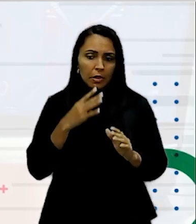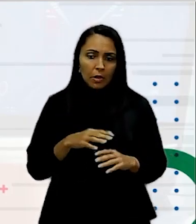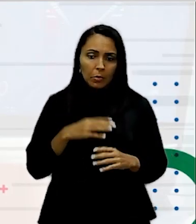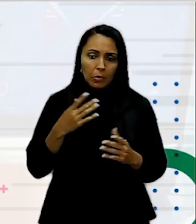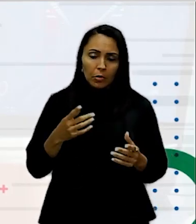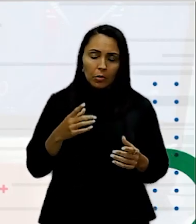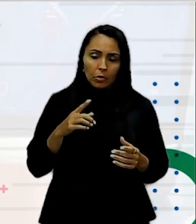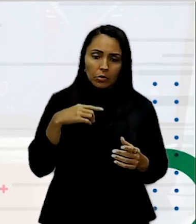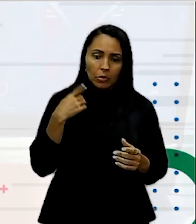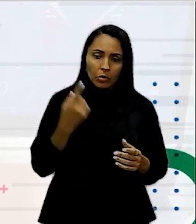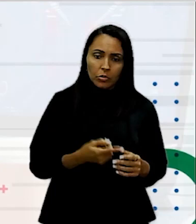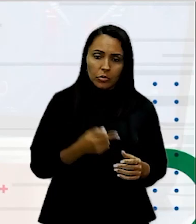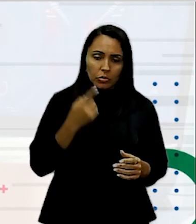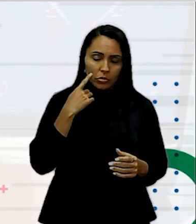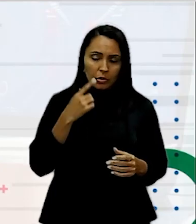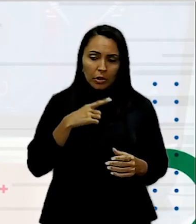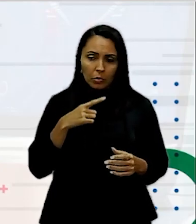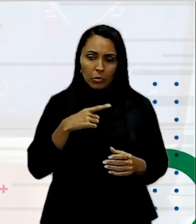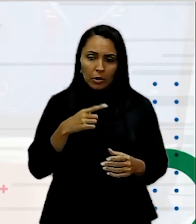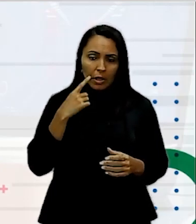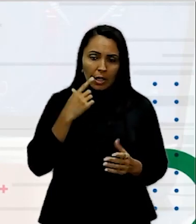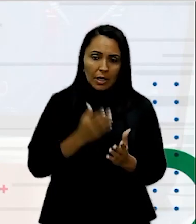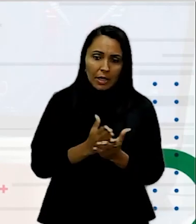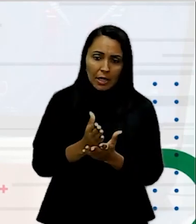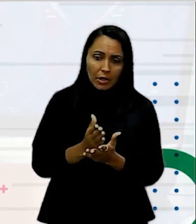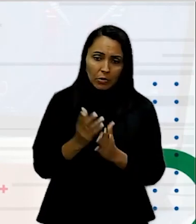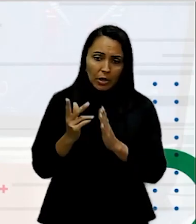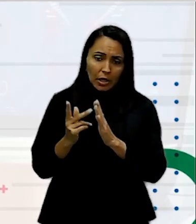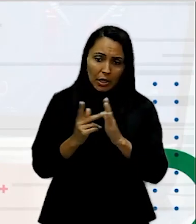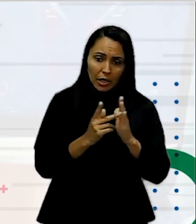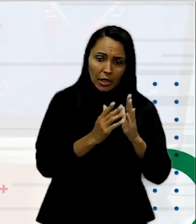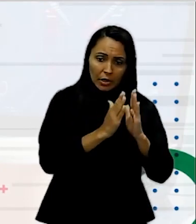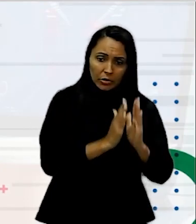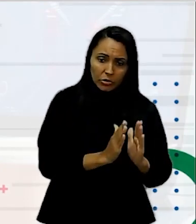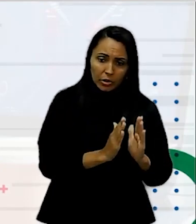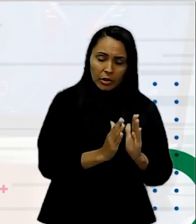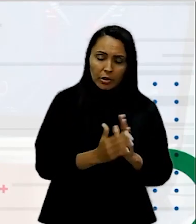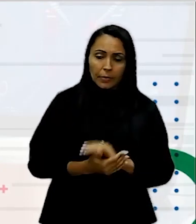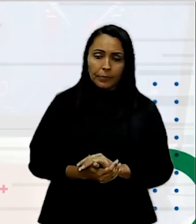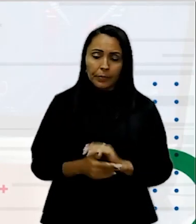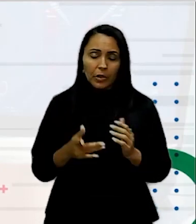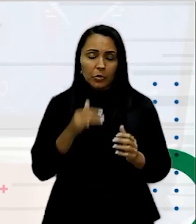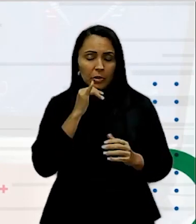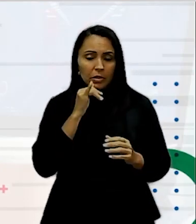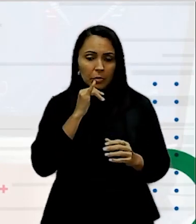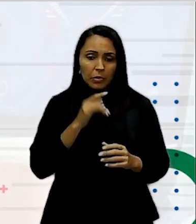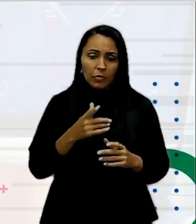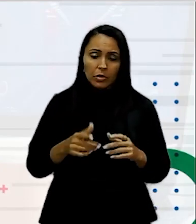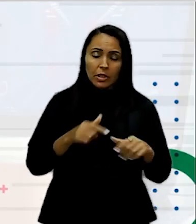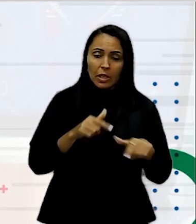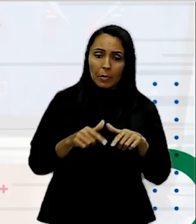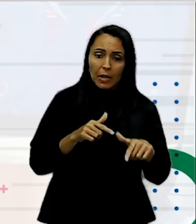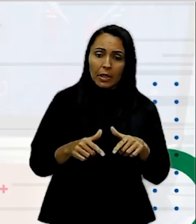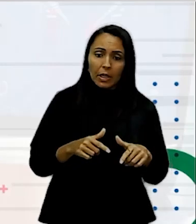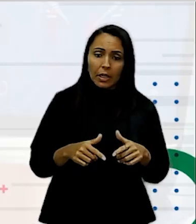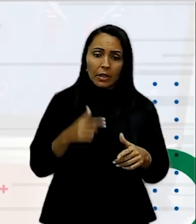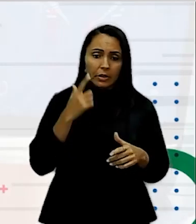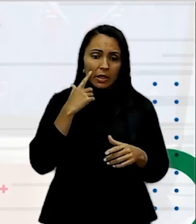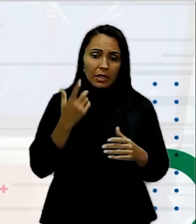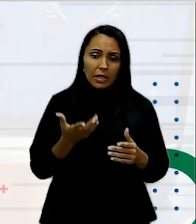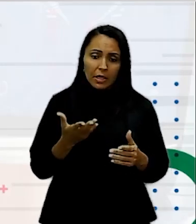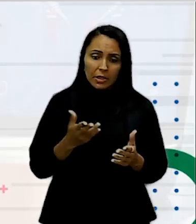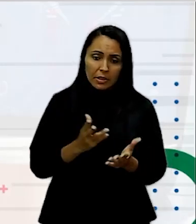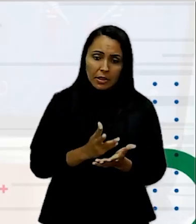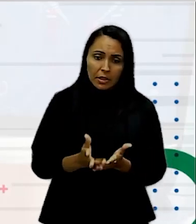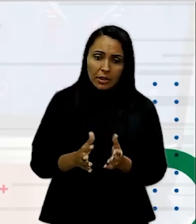ocidentais Então nós lemos alinhado à esquerda Mas se, por exemplo, vocês forem trabalhar Não sei se vocês vão querer seguir nessa